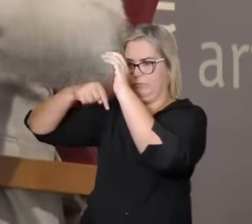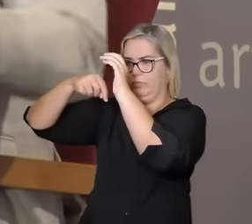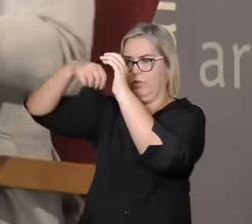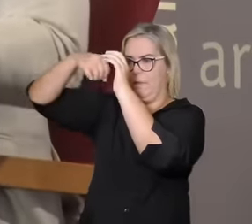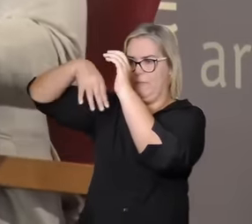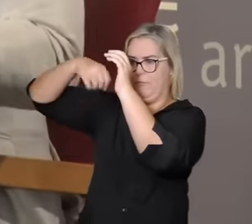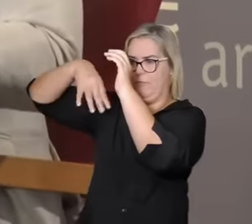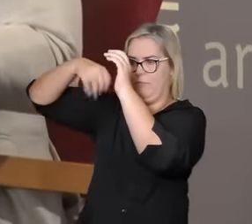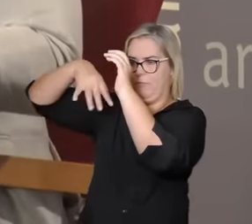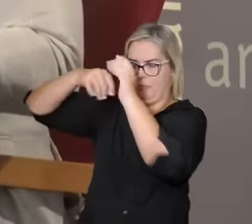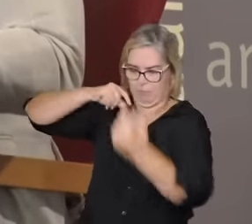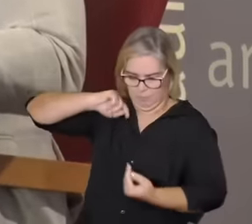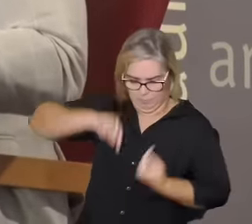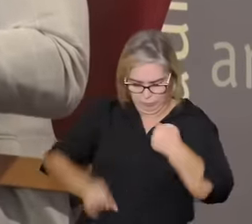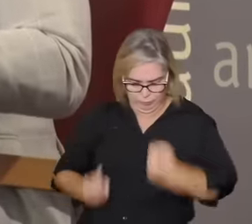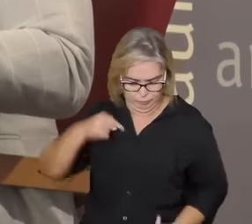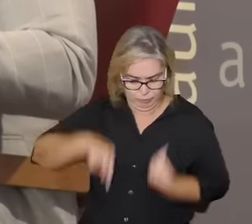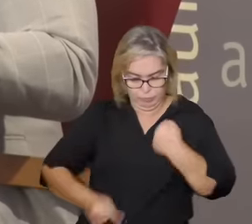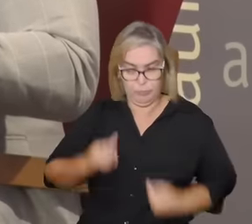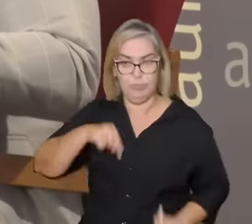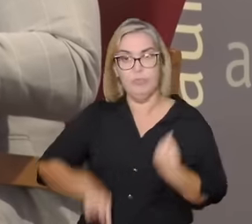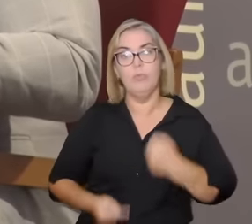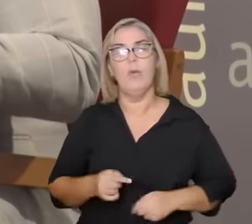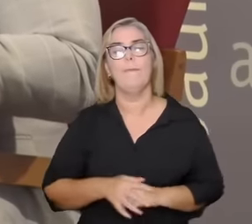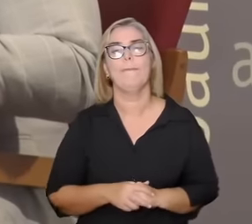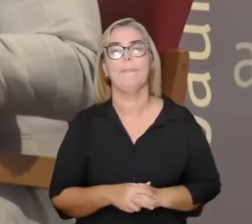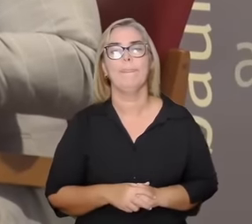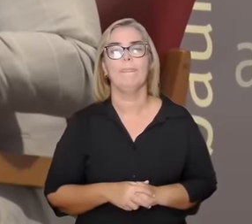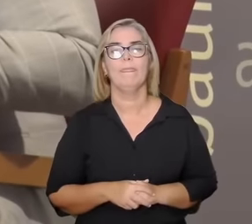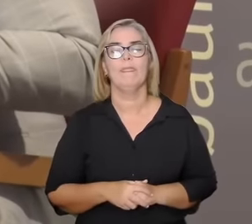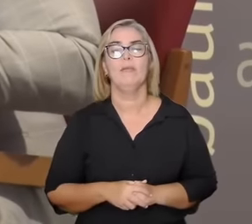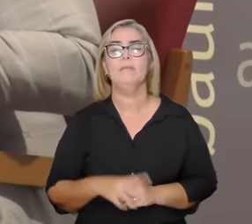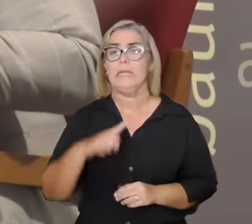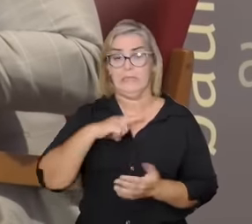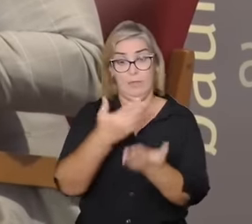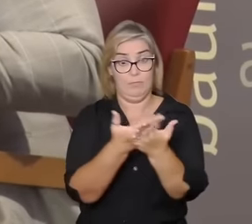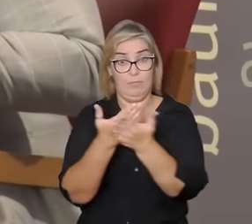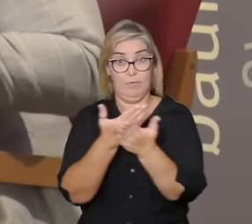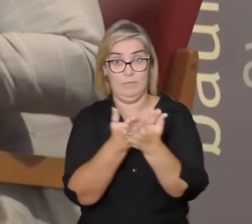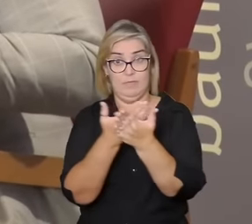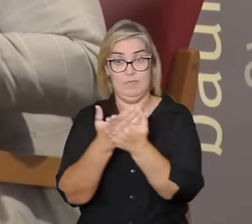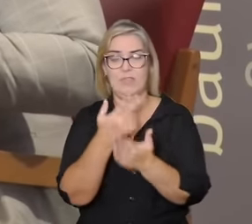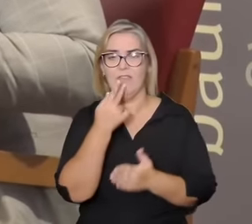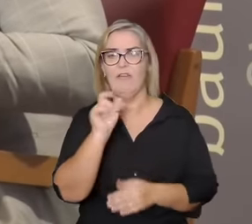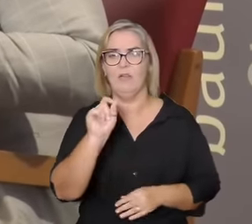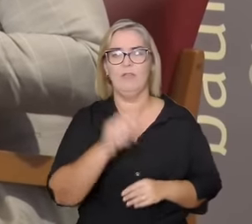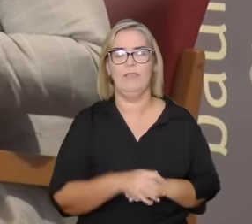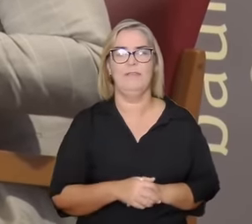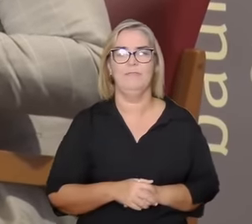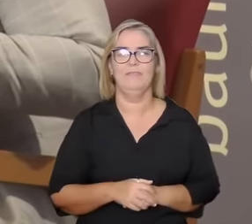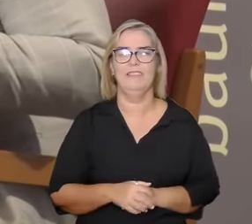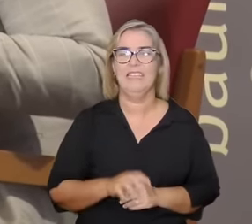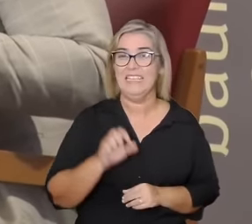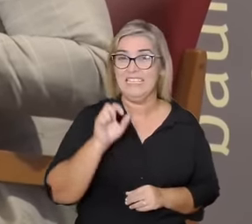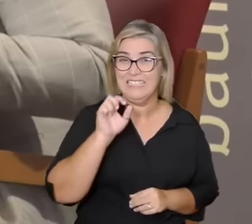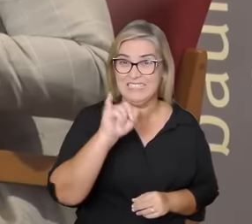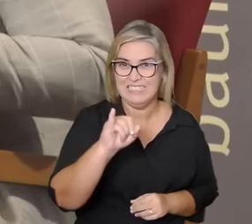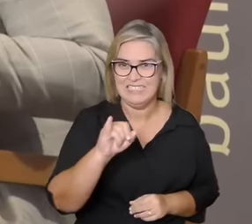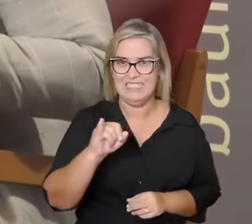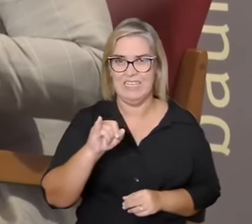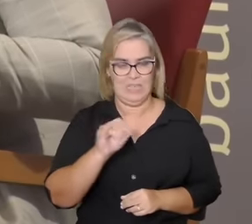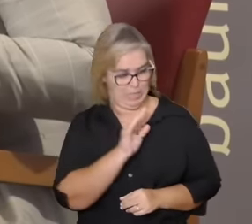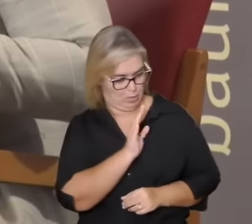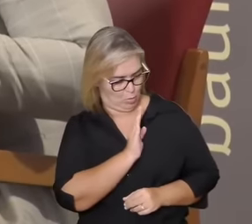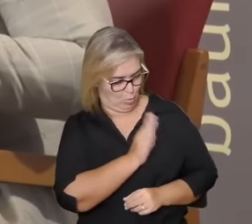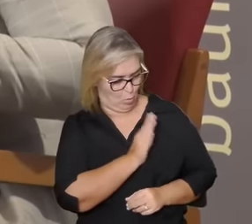foi feito um estudo que o uso de ocitocina em células cardíacas